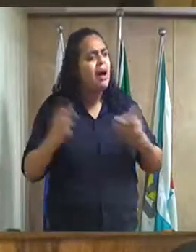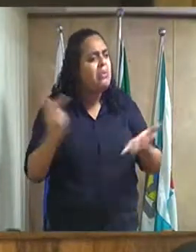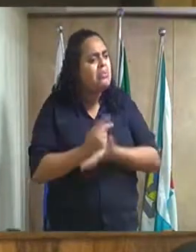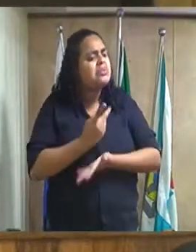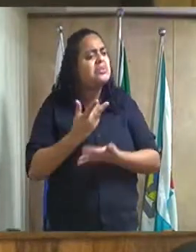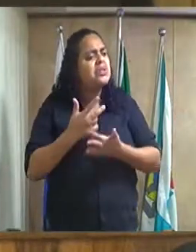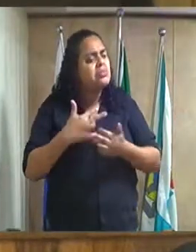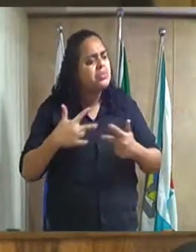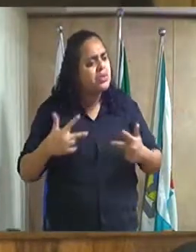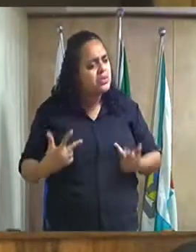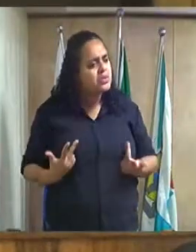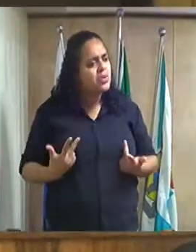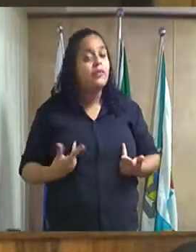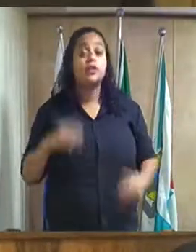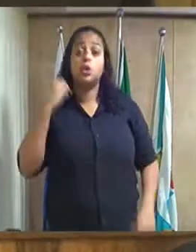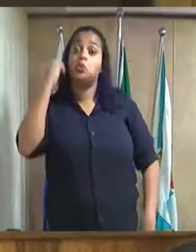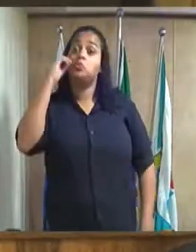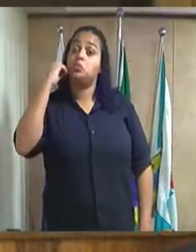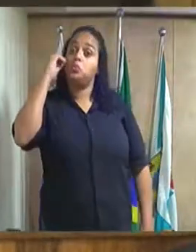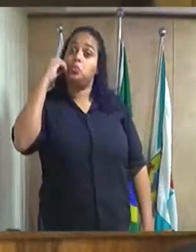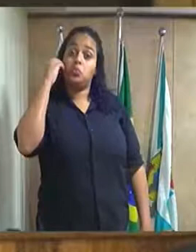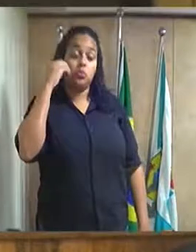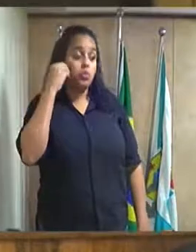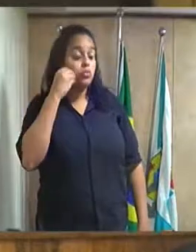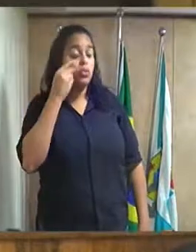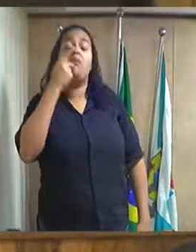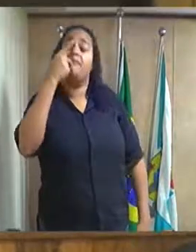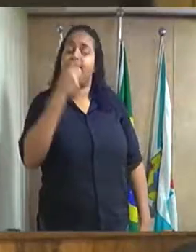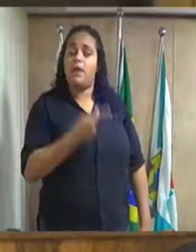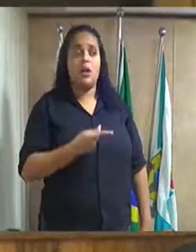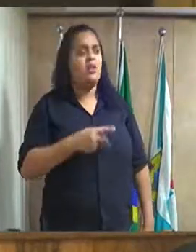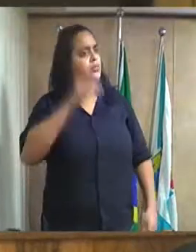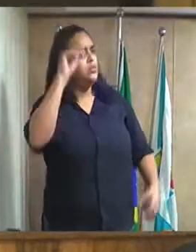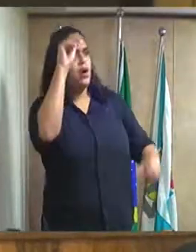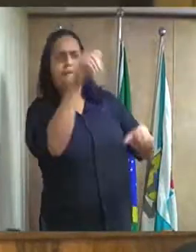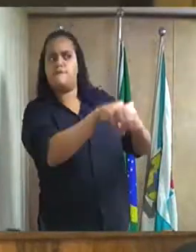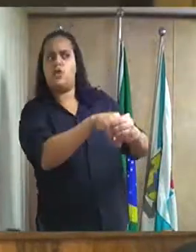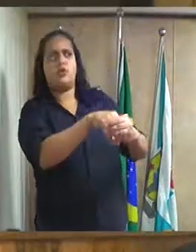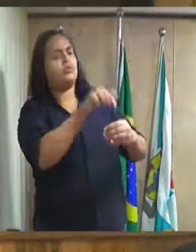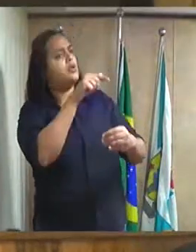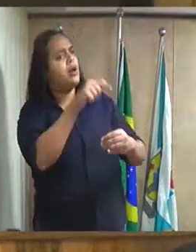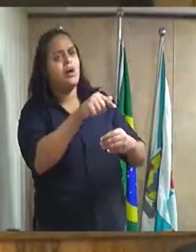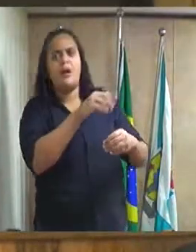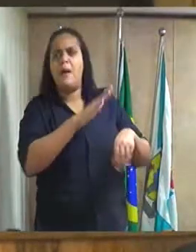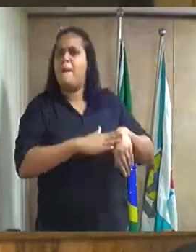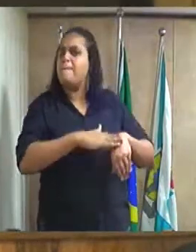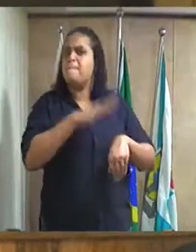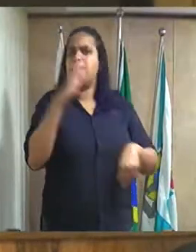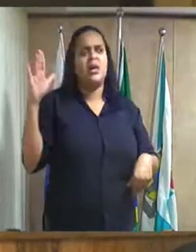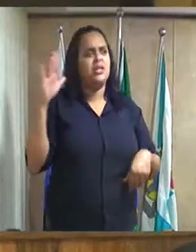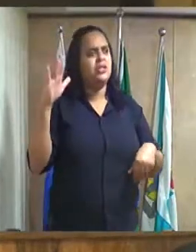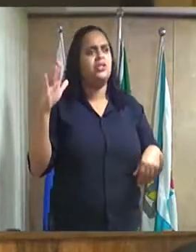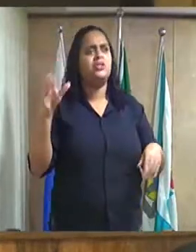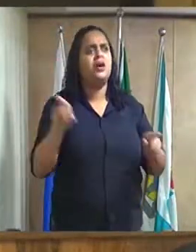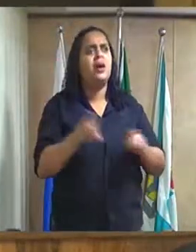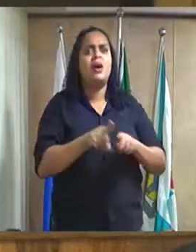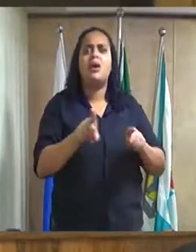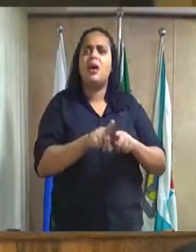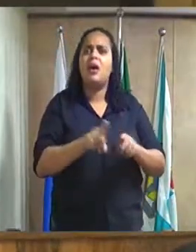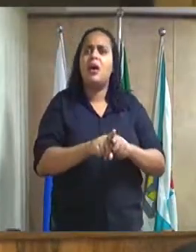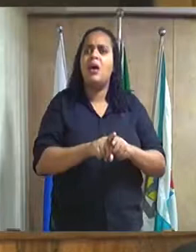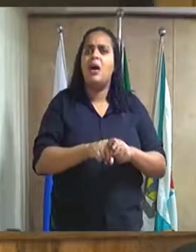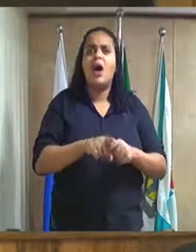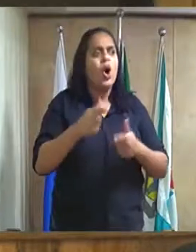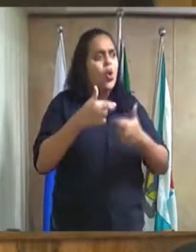e eu fiz um discurso aqui que falei que não ia votar mais em anistia fiscal e na última eu não votei